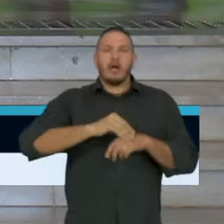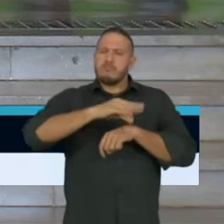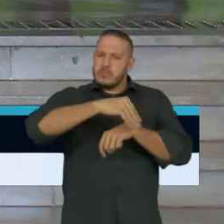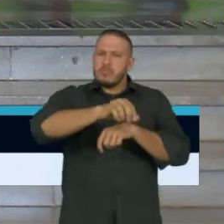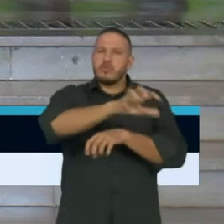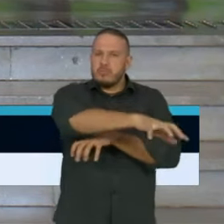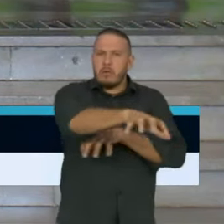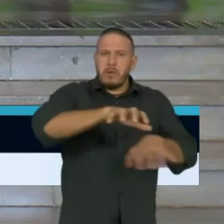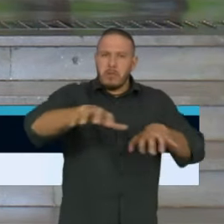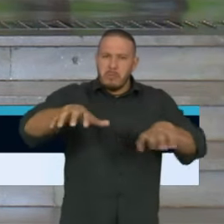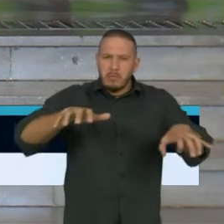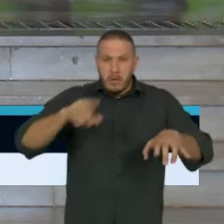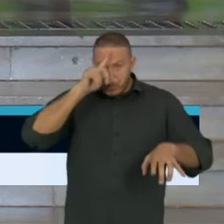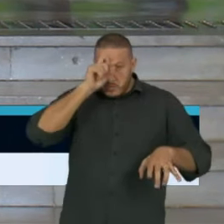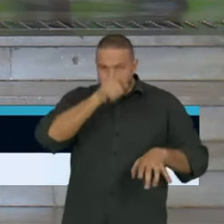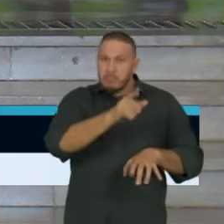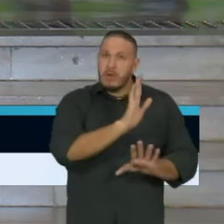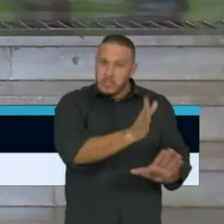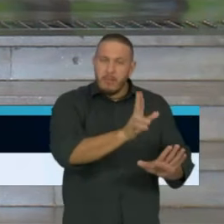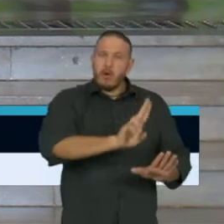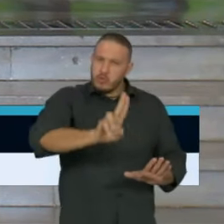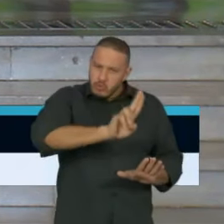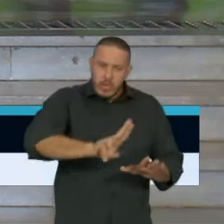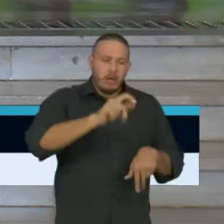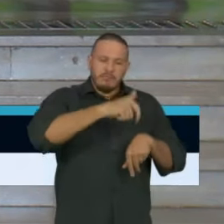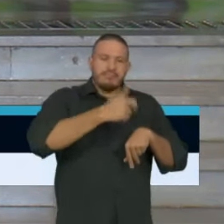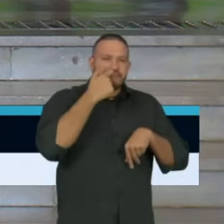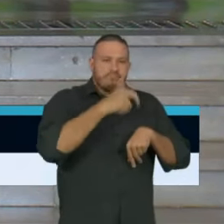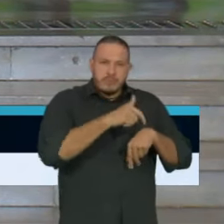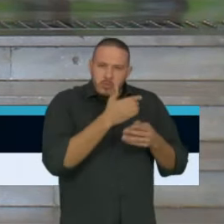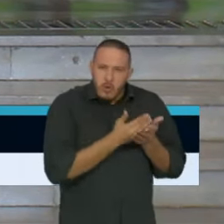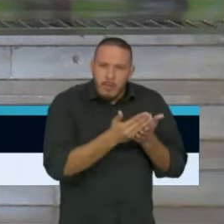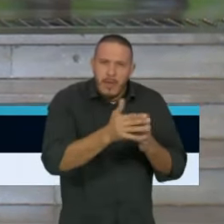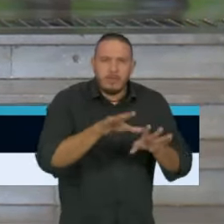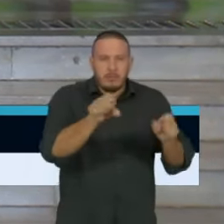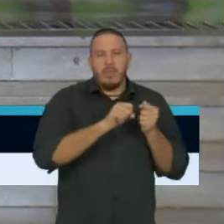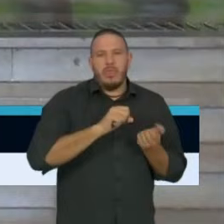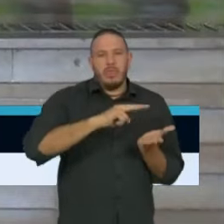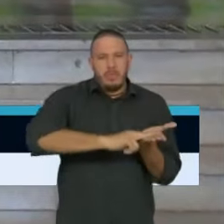rede para que possam ser usados desde o início da internação.